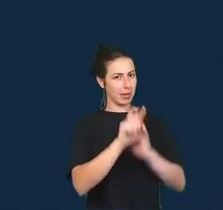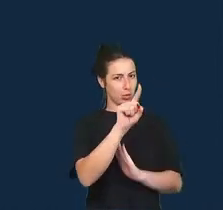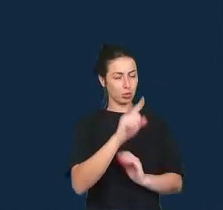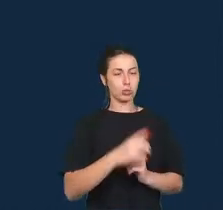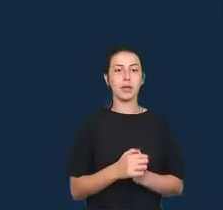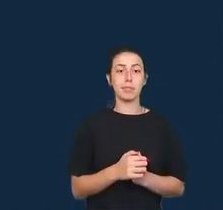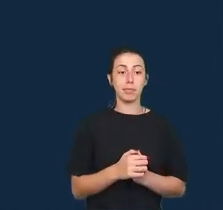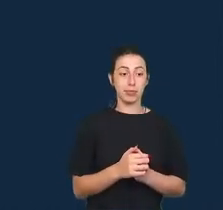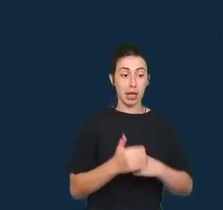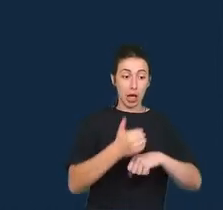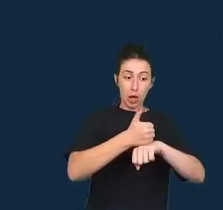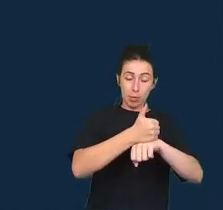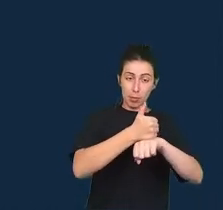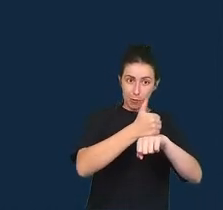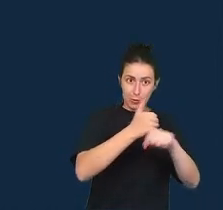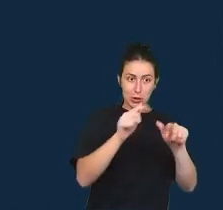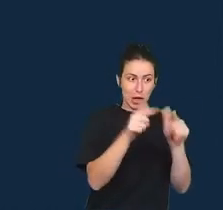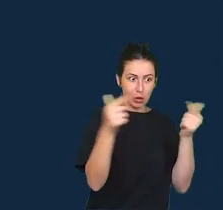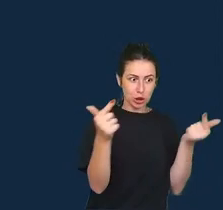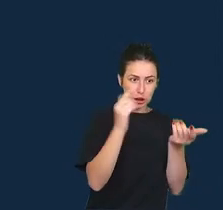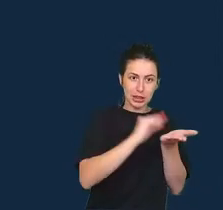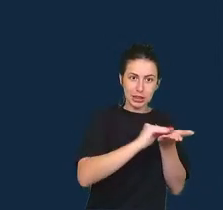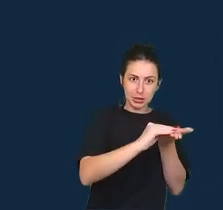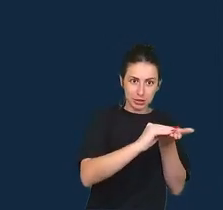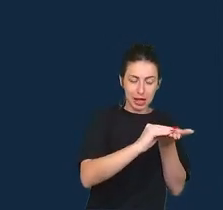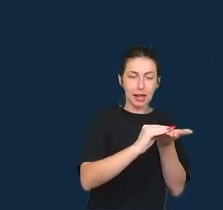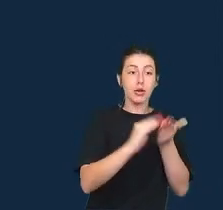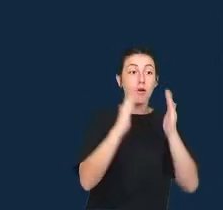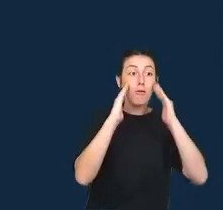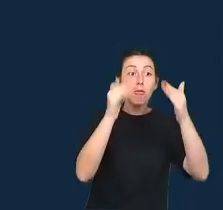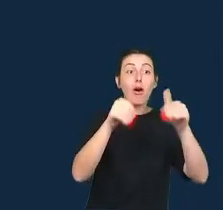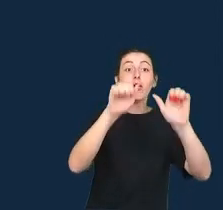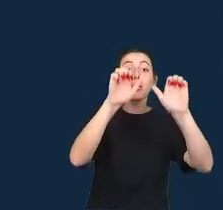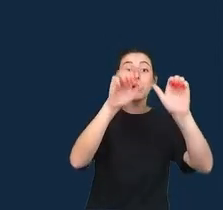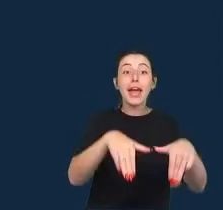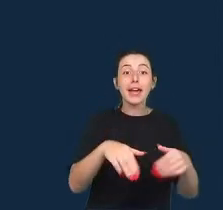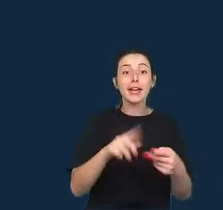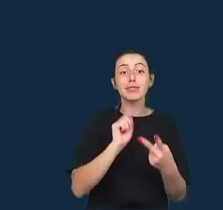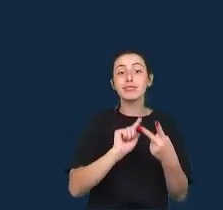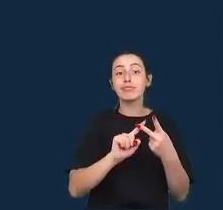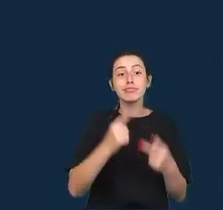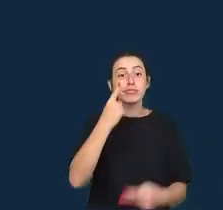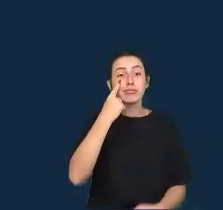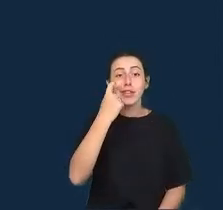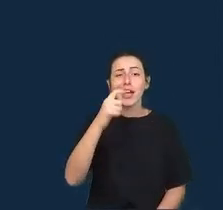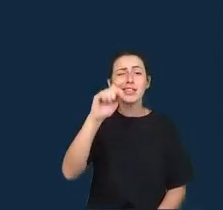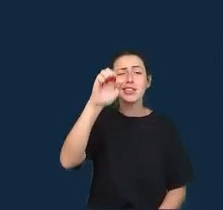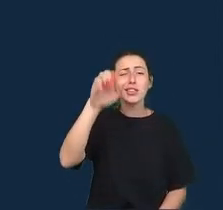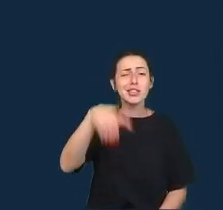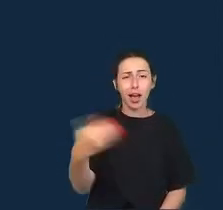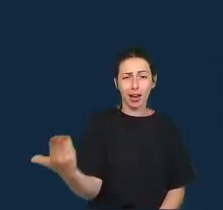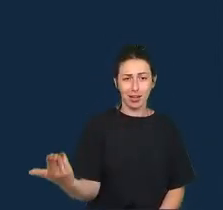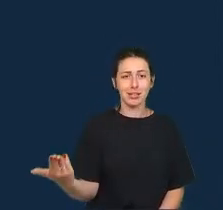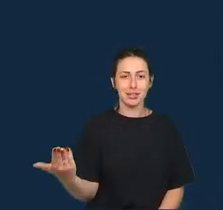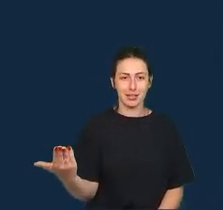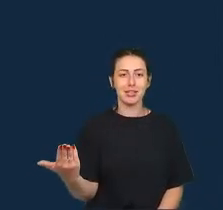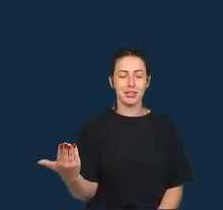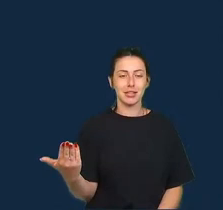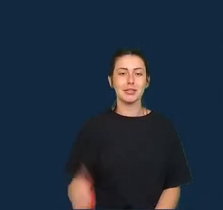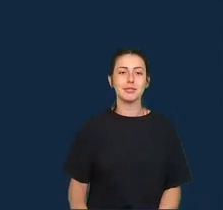para quem e no interesse de quem. e no livro, essa pergunta é